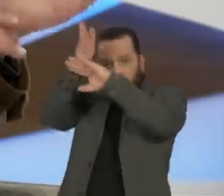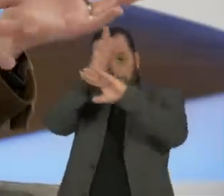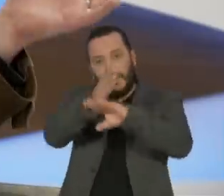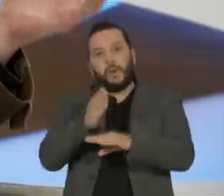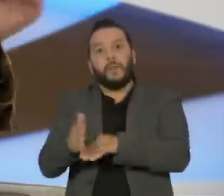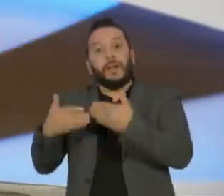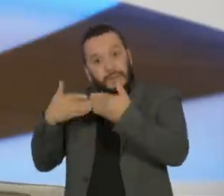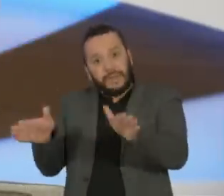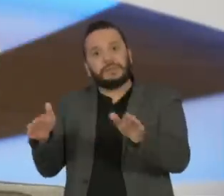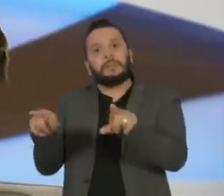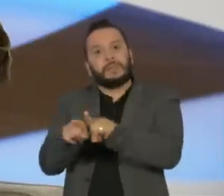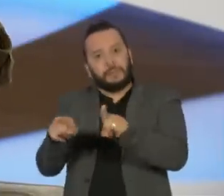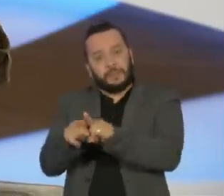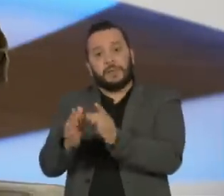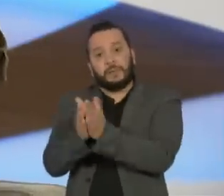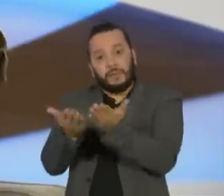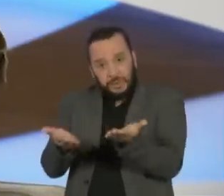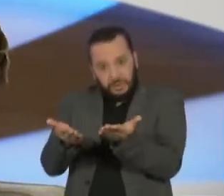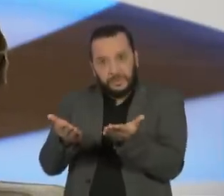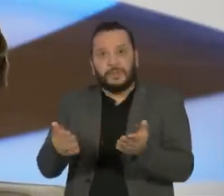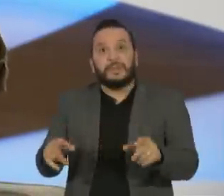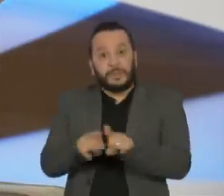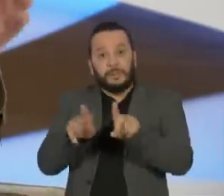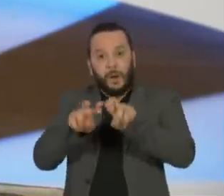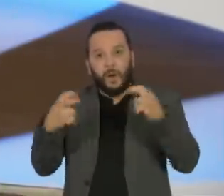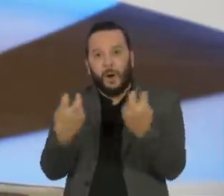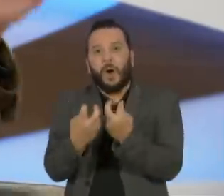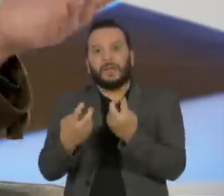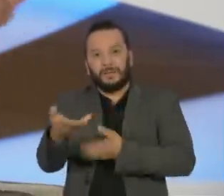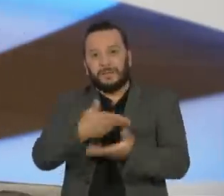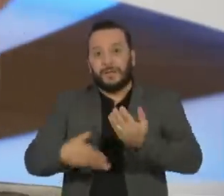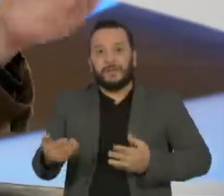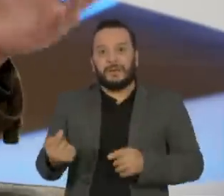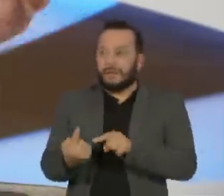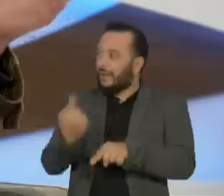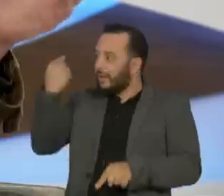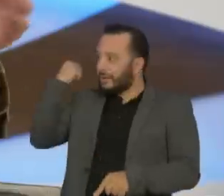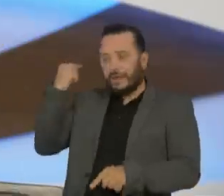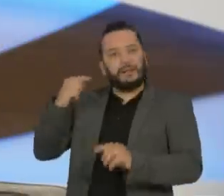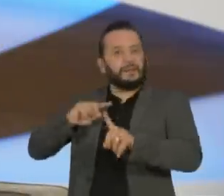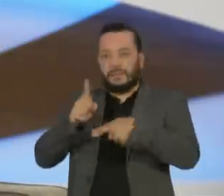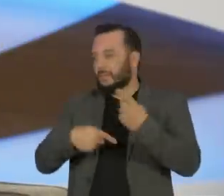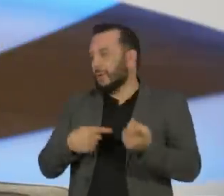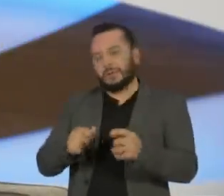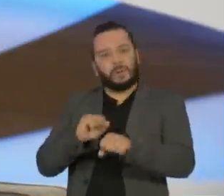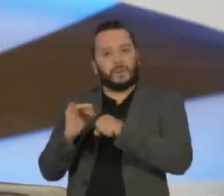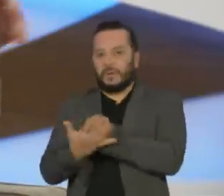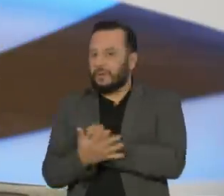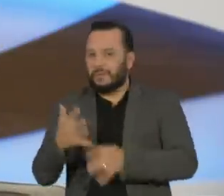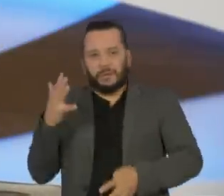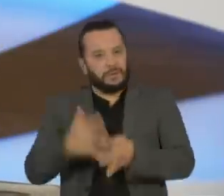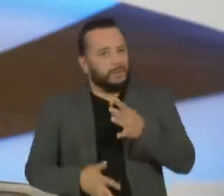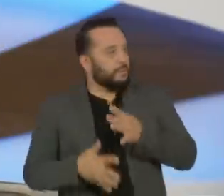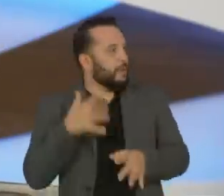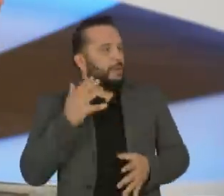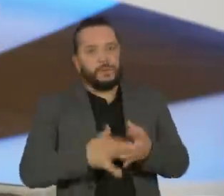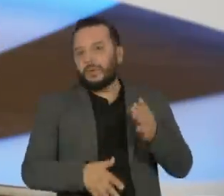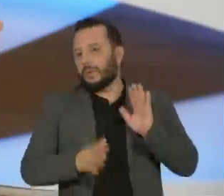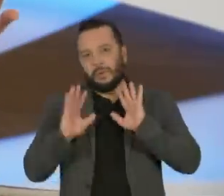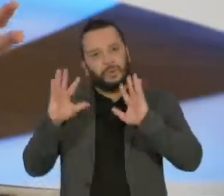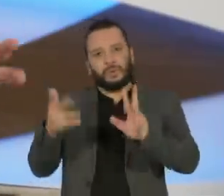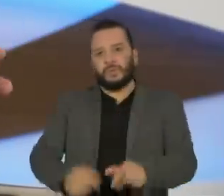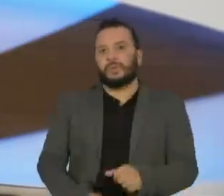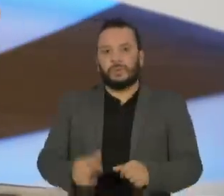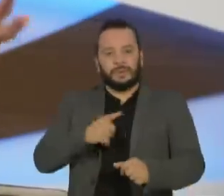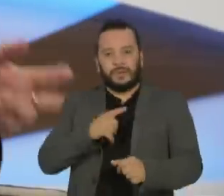lançamento do livro. Inclusive, a ia fazer o Roda Viva bem antes e aí destrambelhou tudo e os programas de televisão, todas as